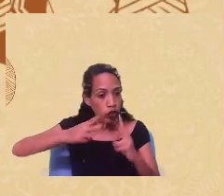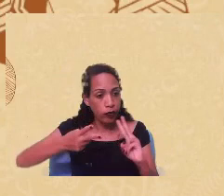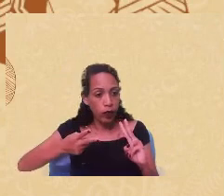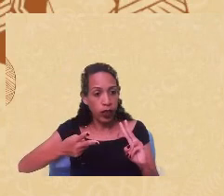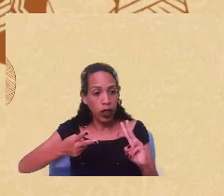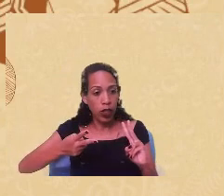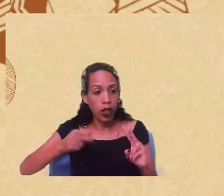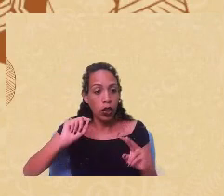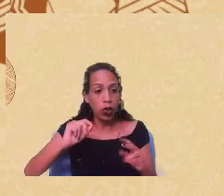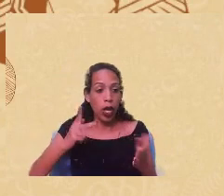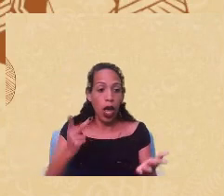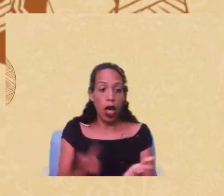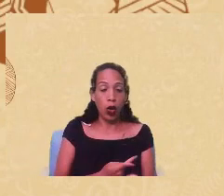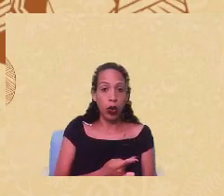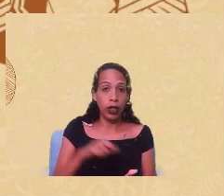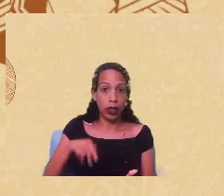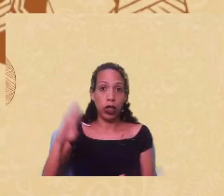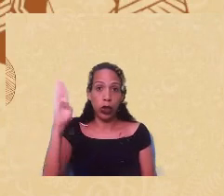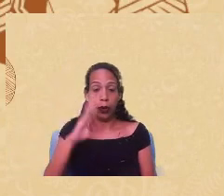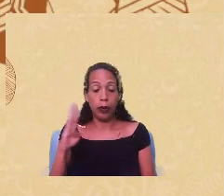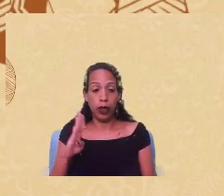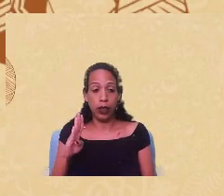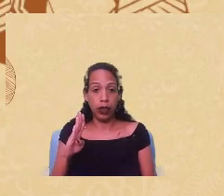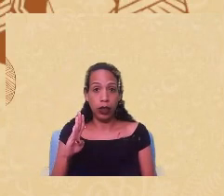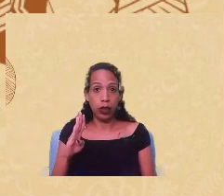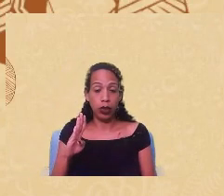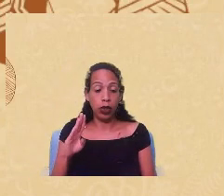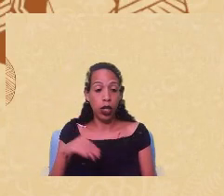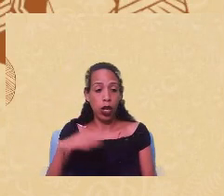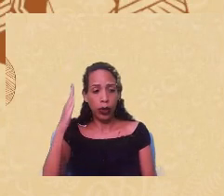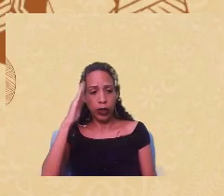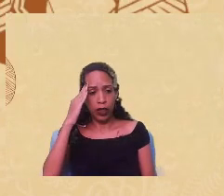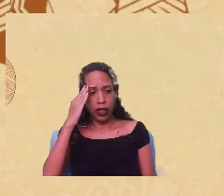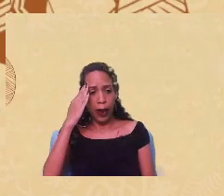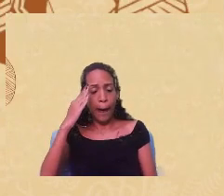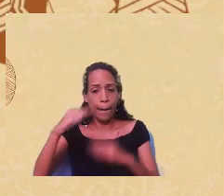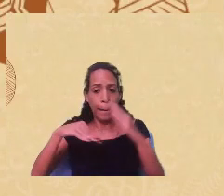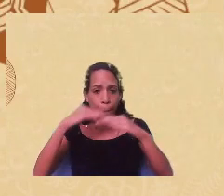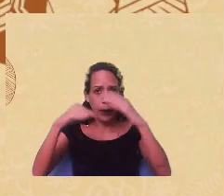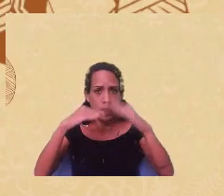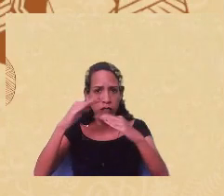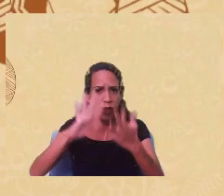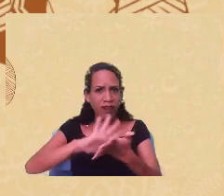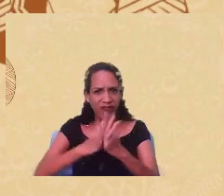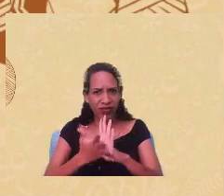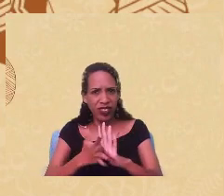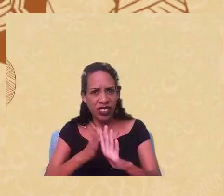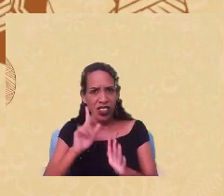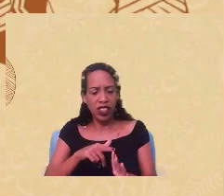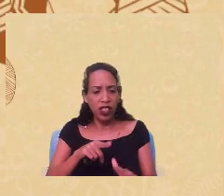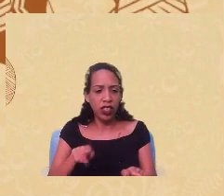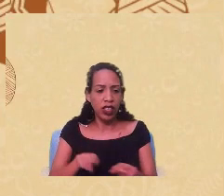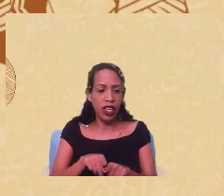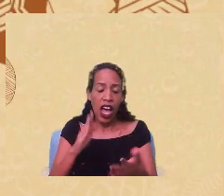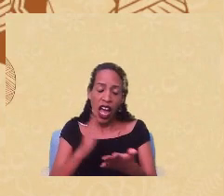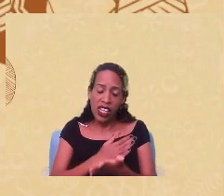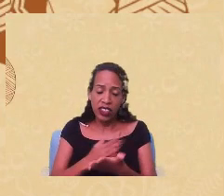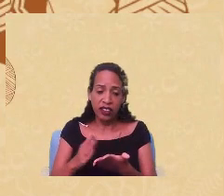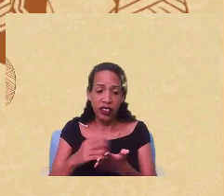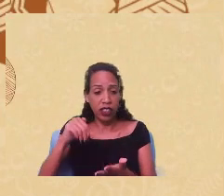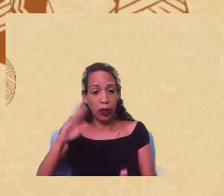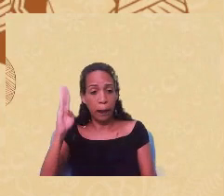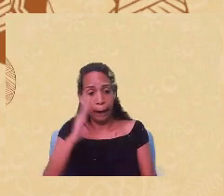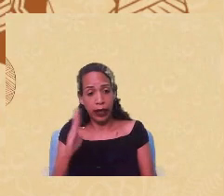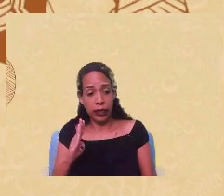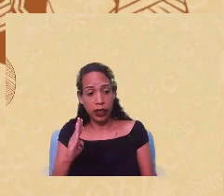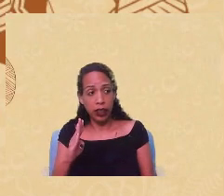acontece no Brasil os judeus entendem que eles passam por um de discriminação racial às vezes no Brasil de maneira geral